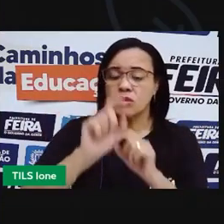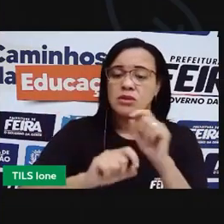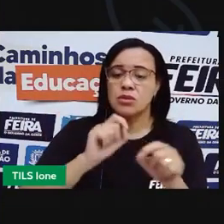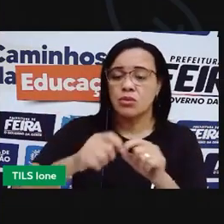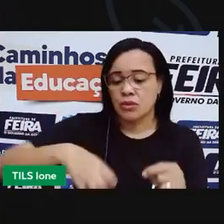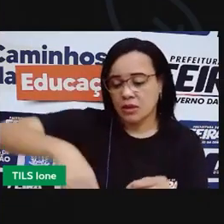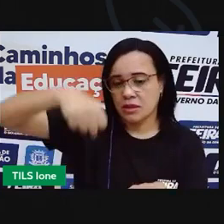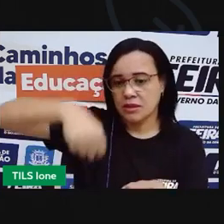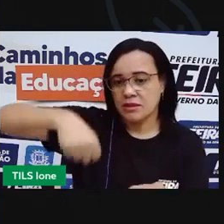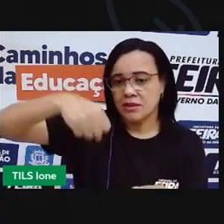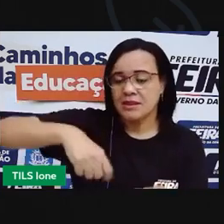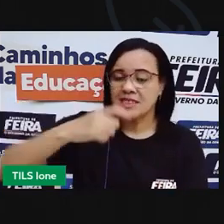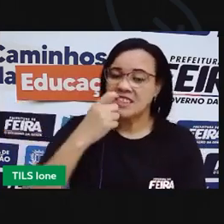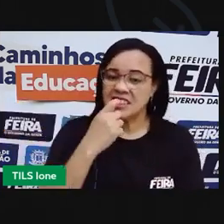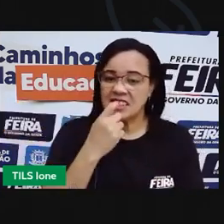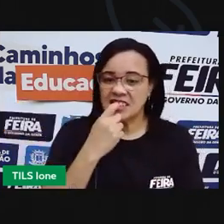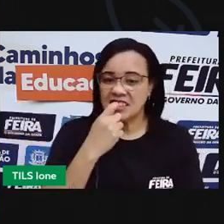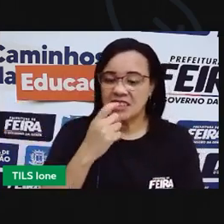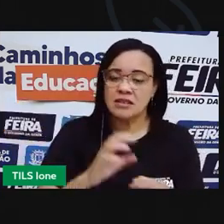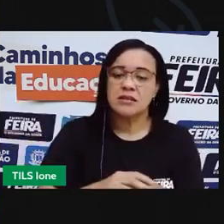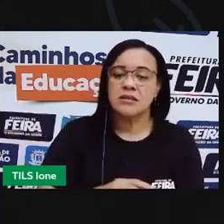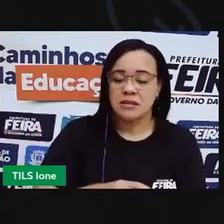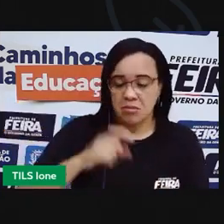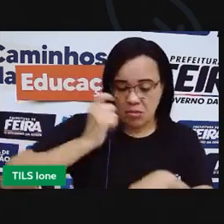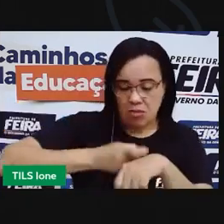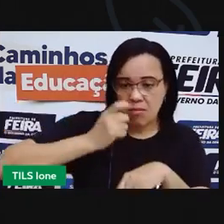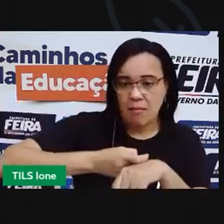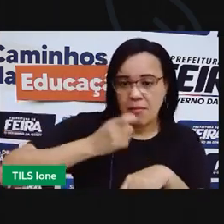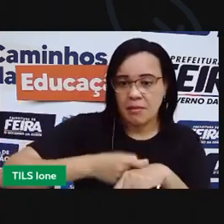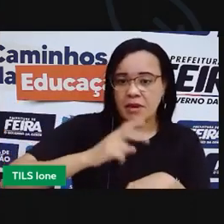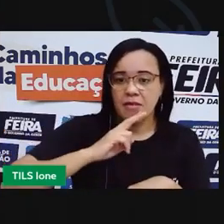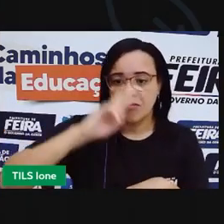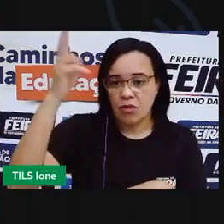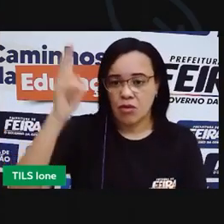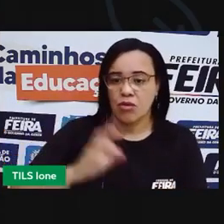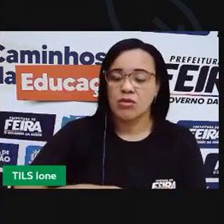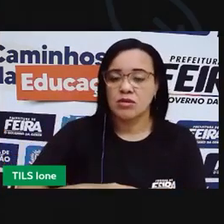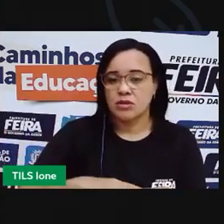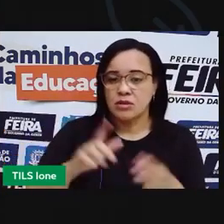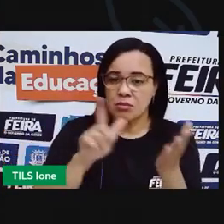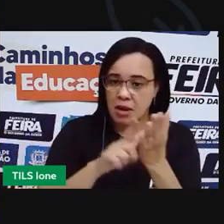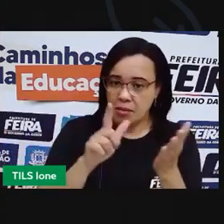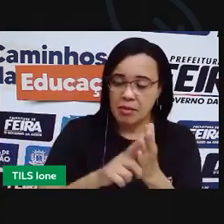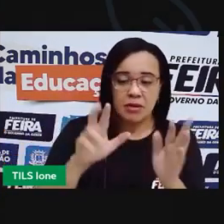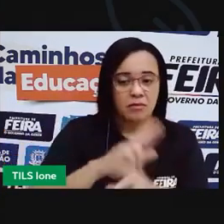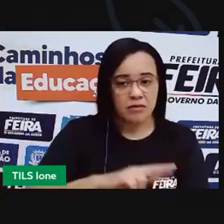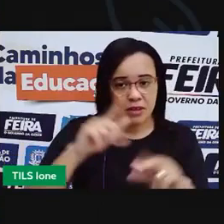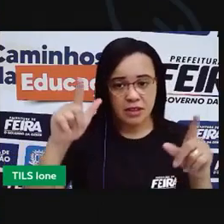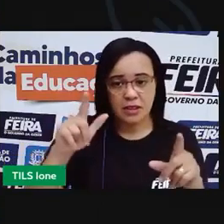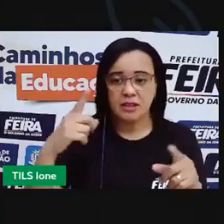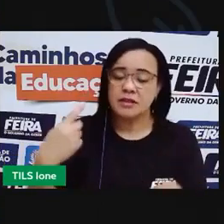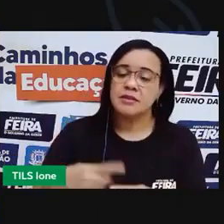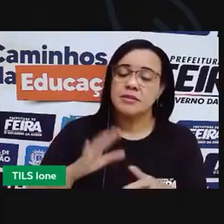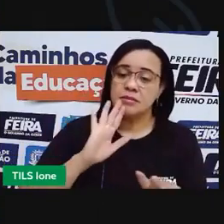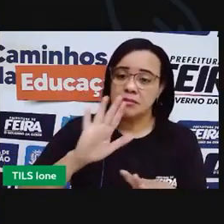plástico porque eles são mais resistentes do seu papel e principalmente isso porque eles